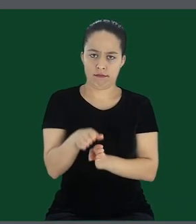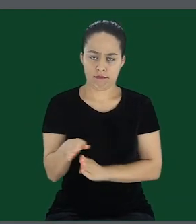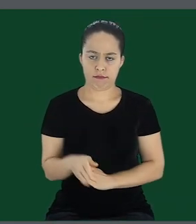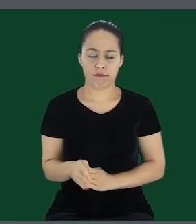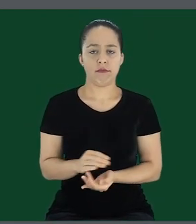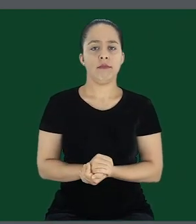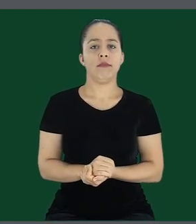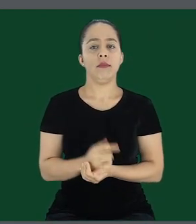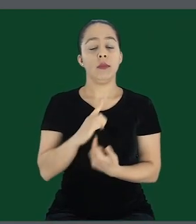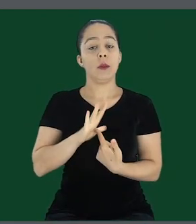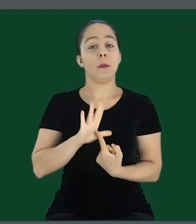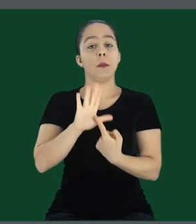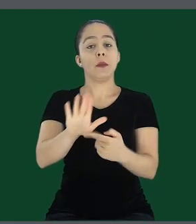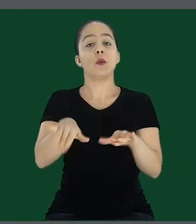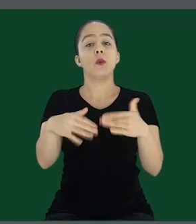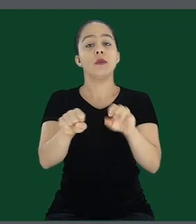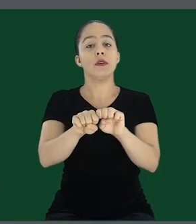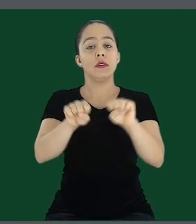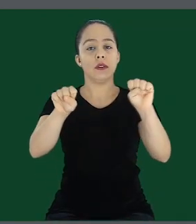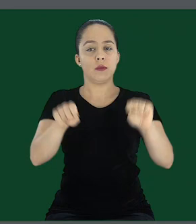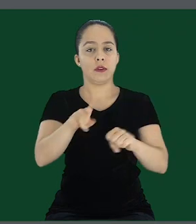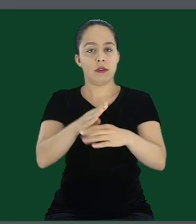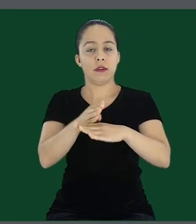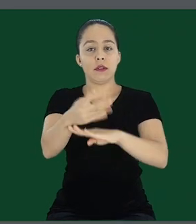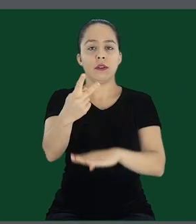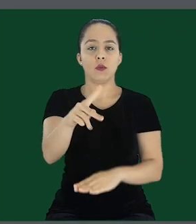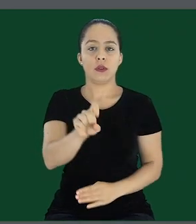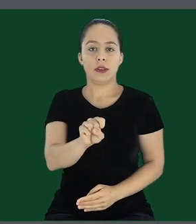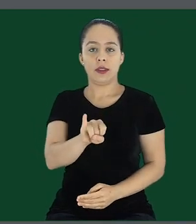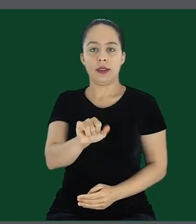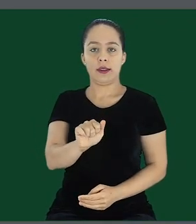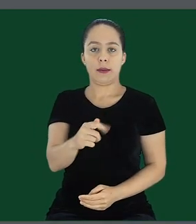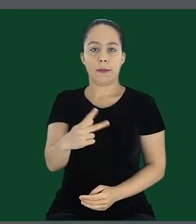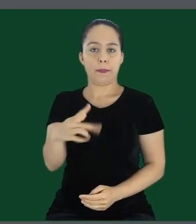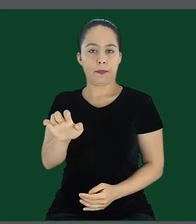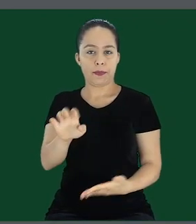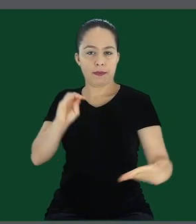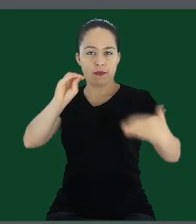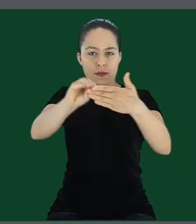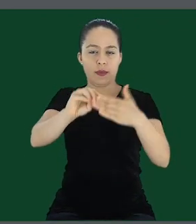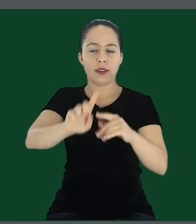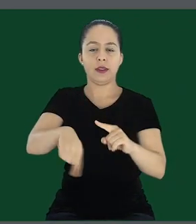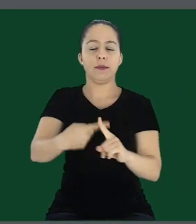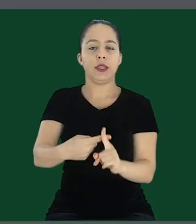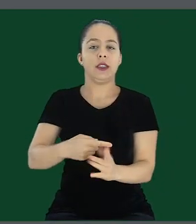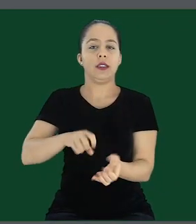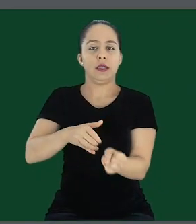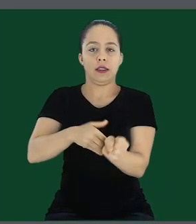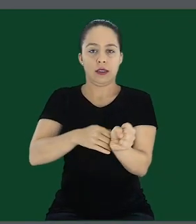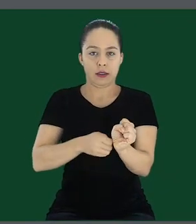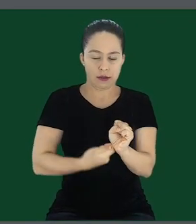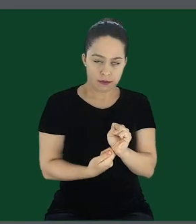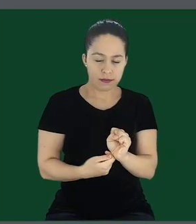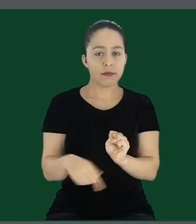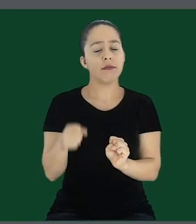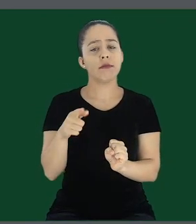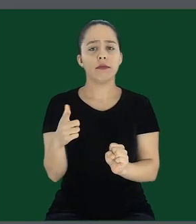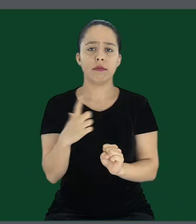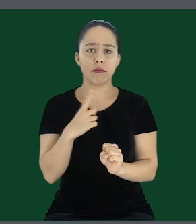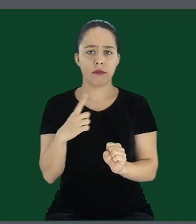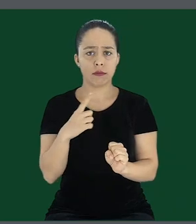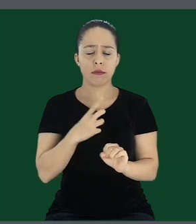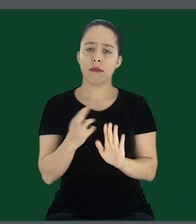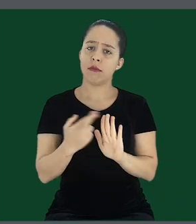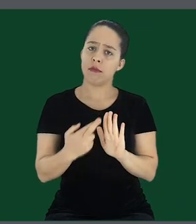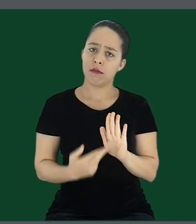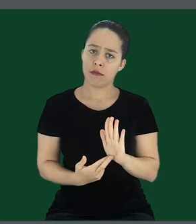autenticação no sistema com CIAP e senha e ler o termo de consentimento. Sendo de acordo com o termo de consentimento,